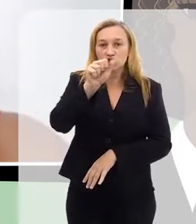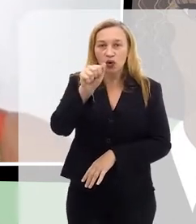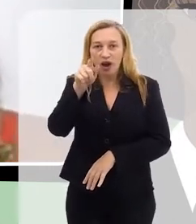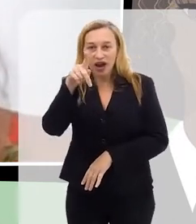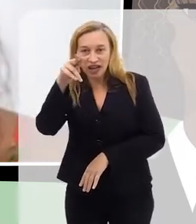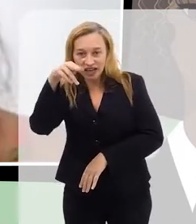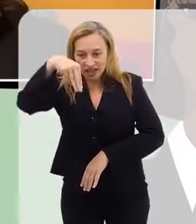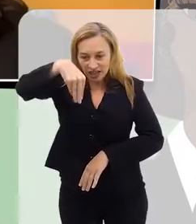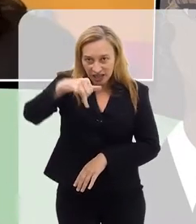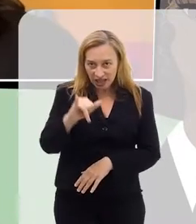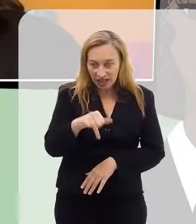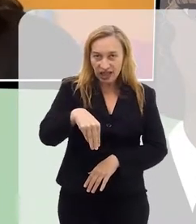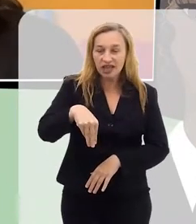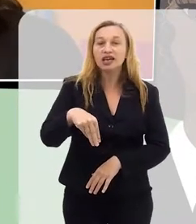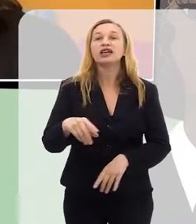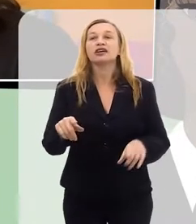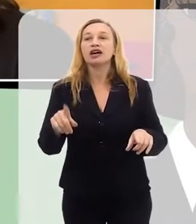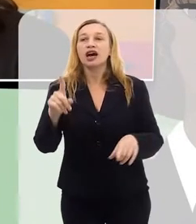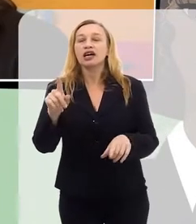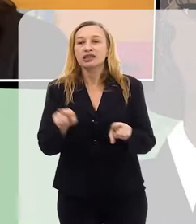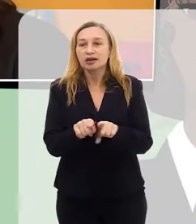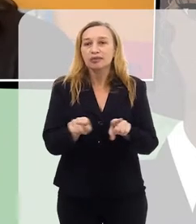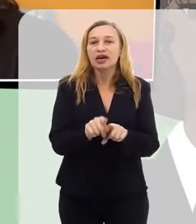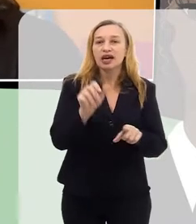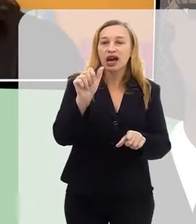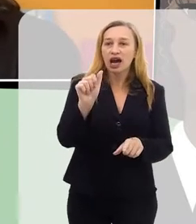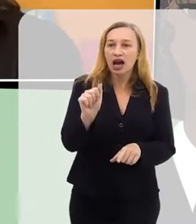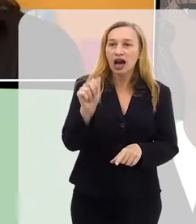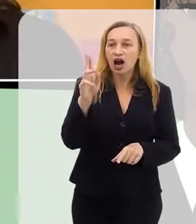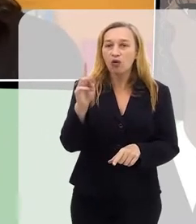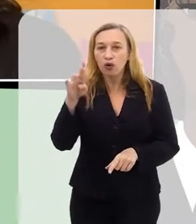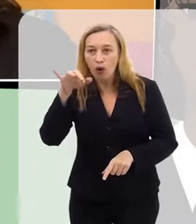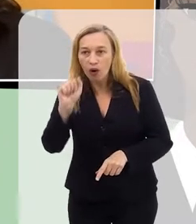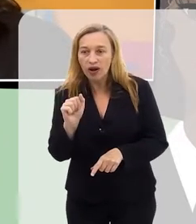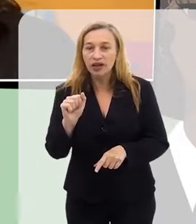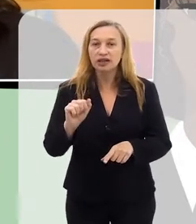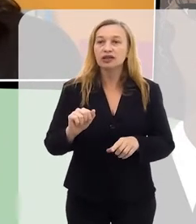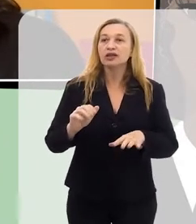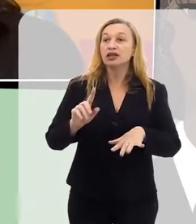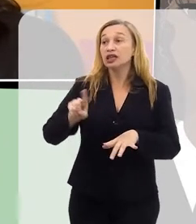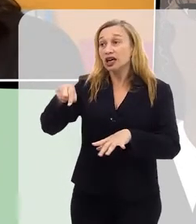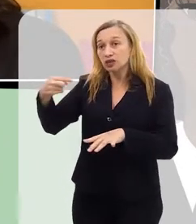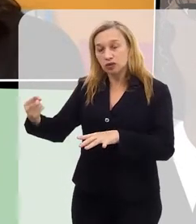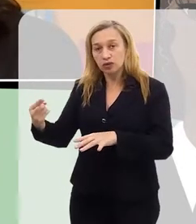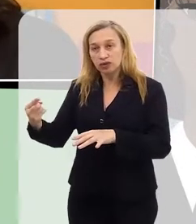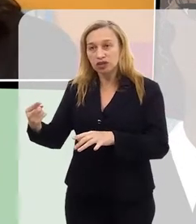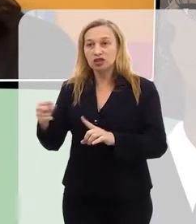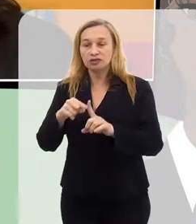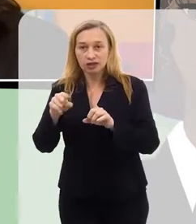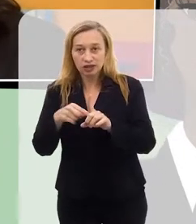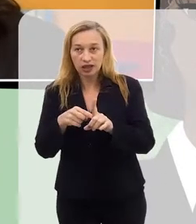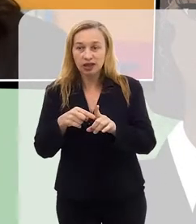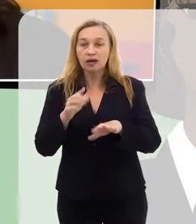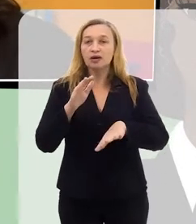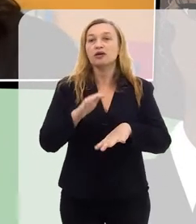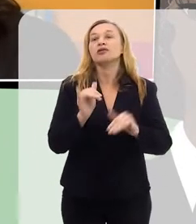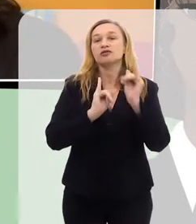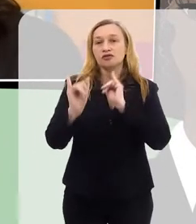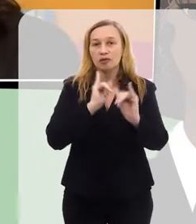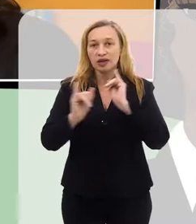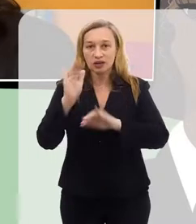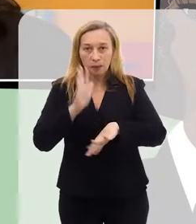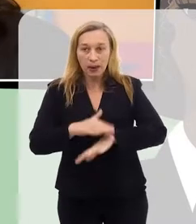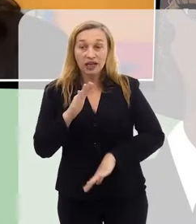E vivi essas outras duas gestações com muito mais conhecimento, com muito mais informação. Mas na minha primeira gestação,